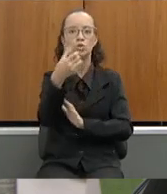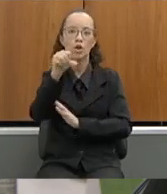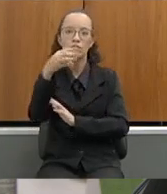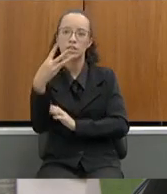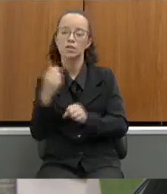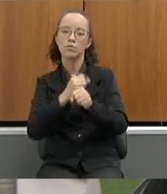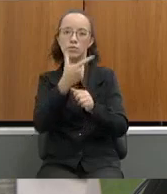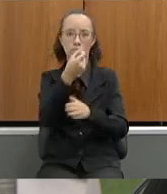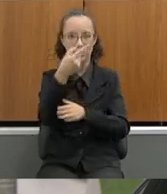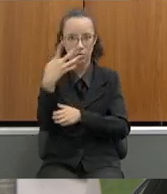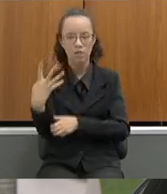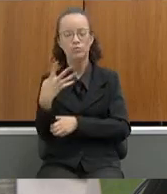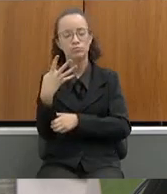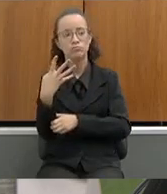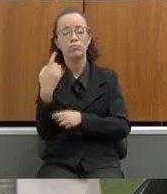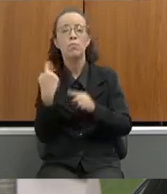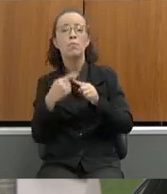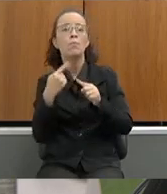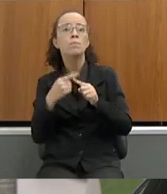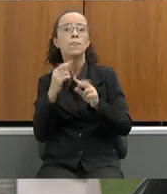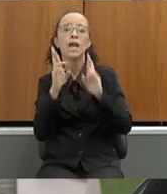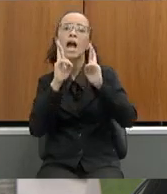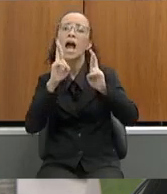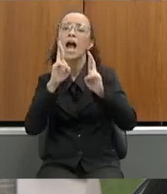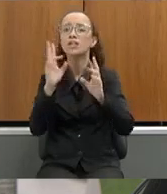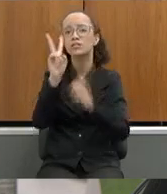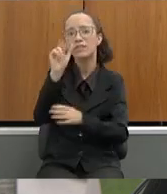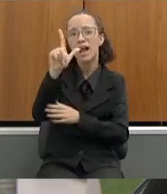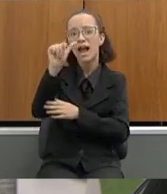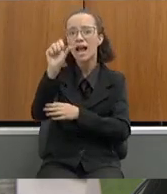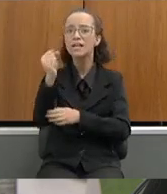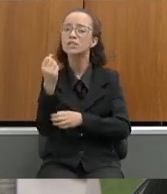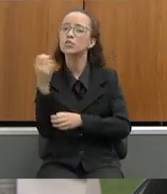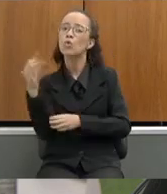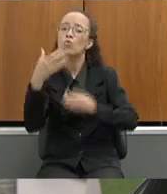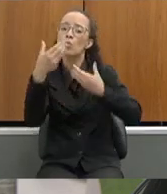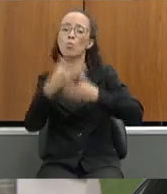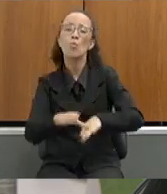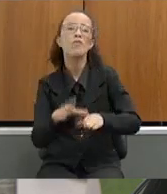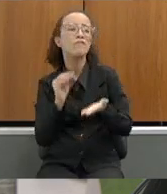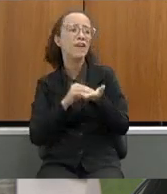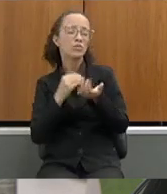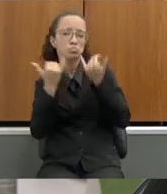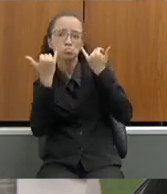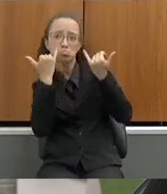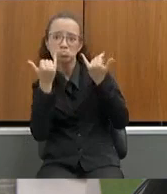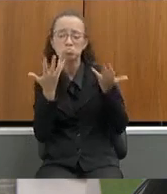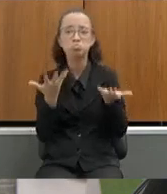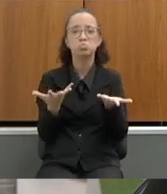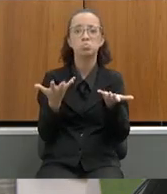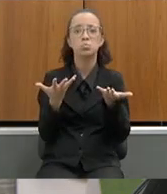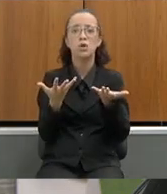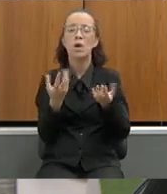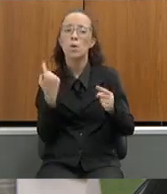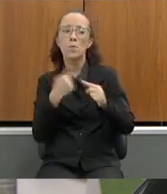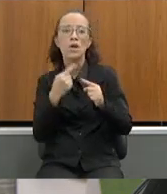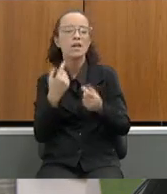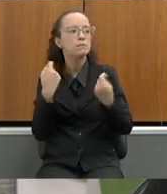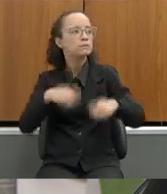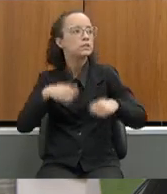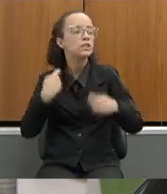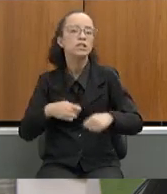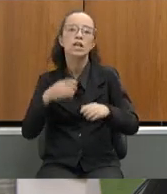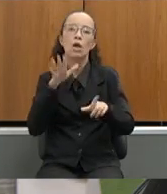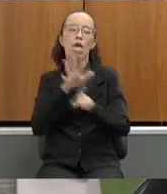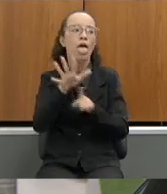de 2004 visto que a atual previsão de vagas para a realização de um novo concurso é insuficiente para suprir o quantitativo de